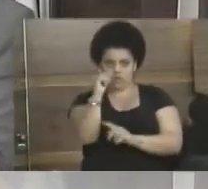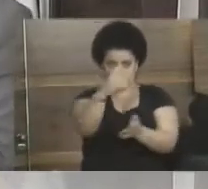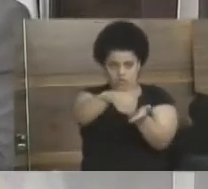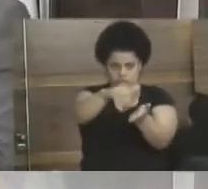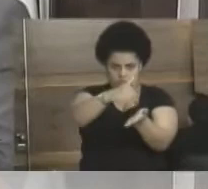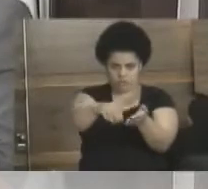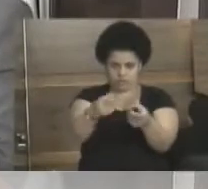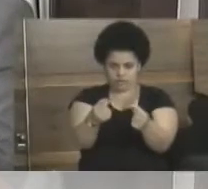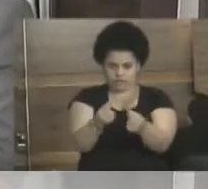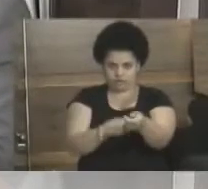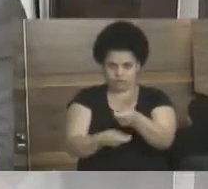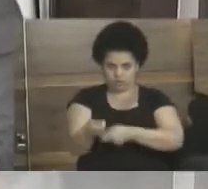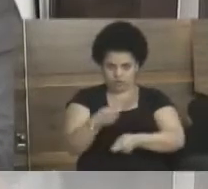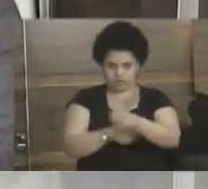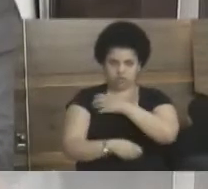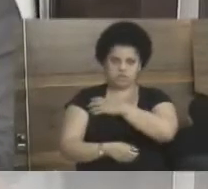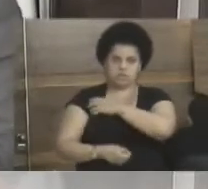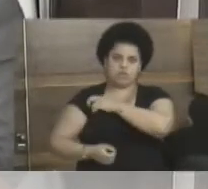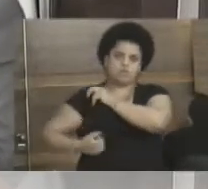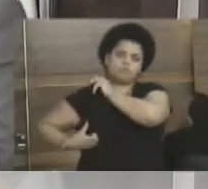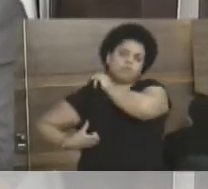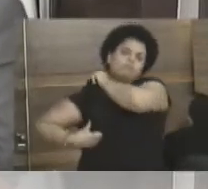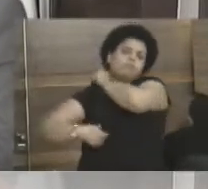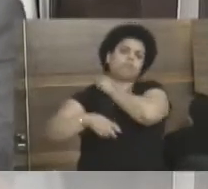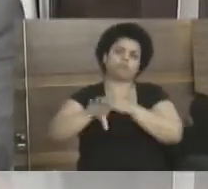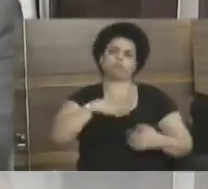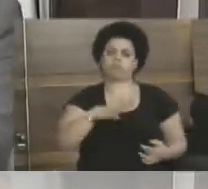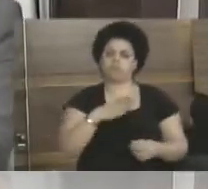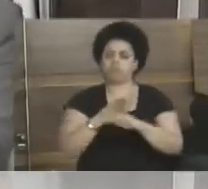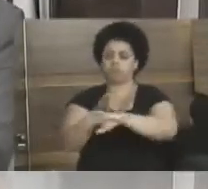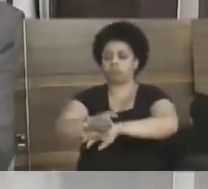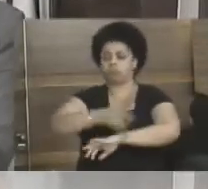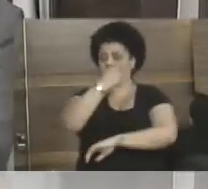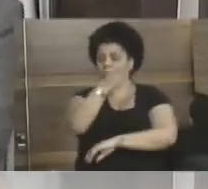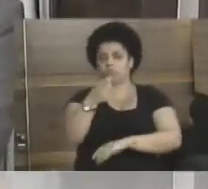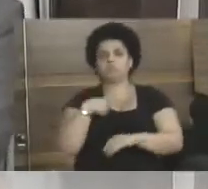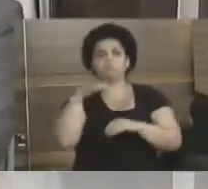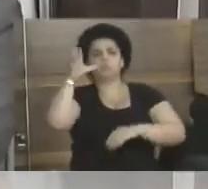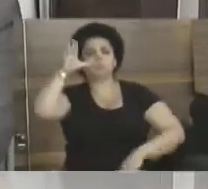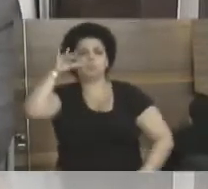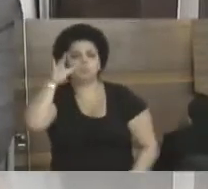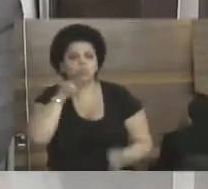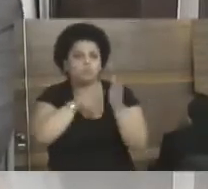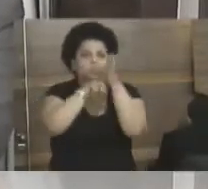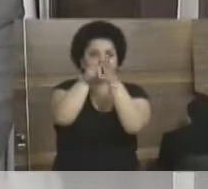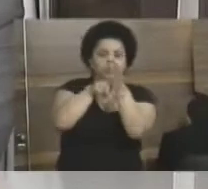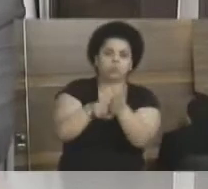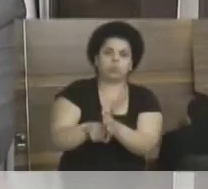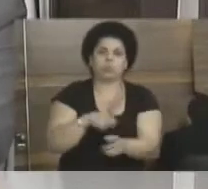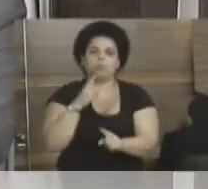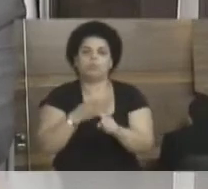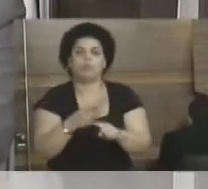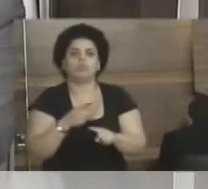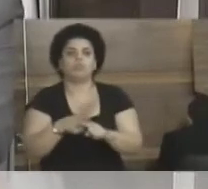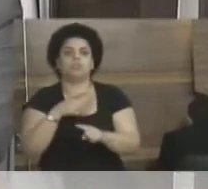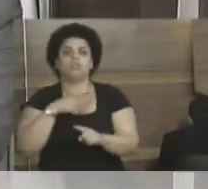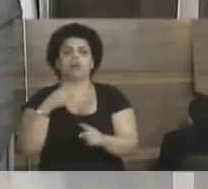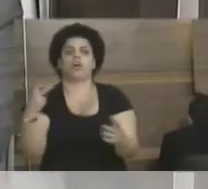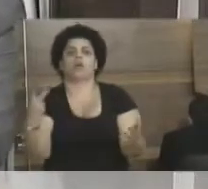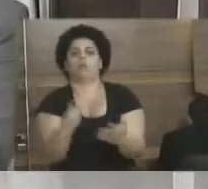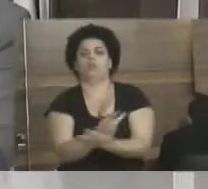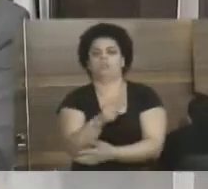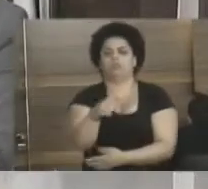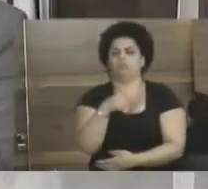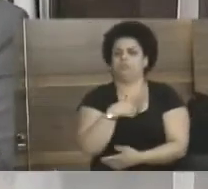secretário municipal de finanças, vou fazer uma visita, vou querer apurar o porquê disso que está acontecendo aqui, que eu